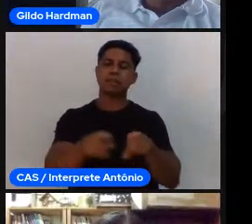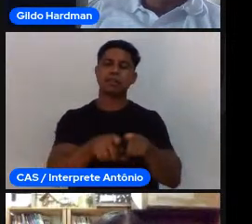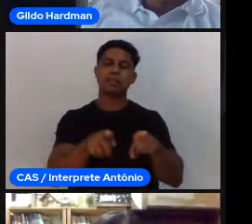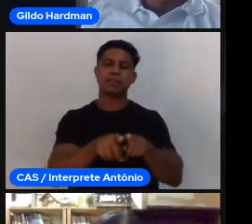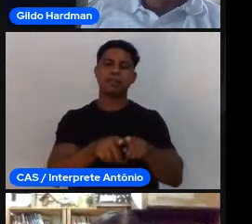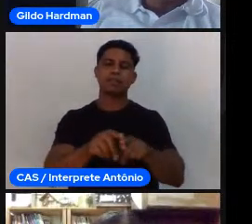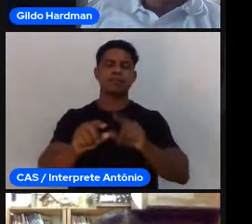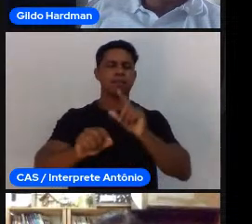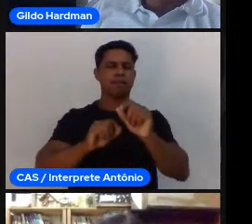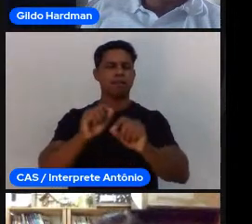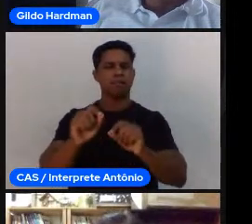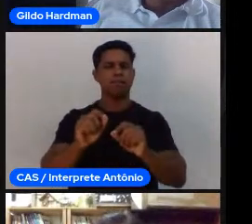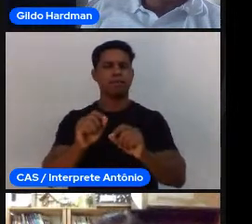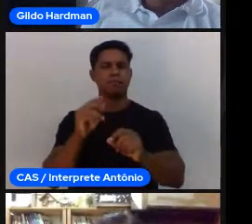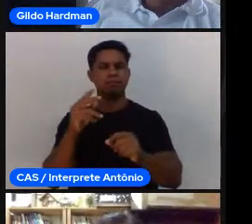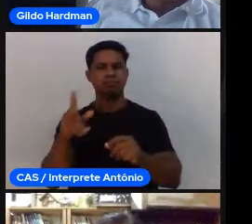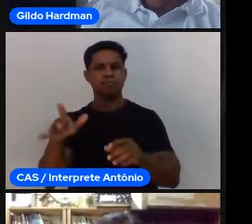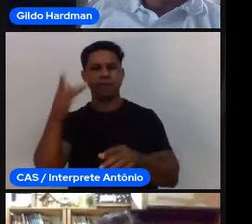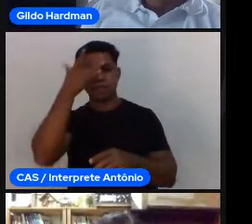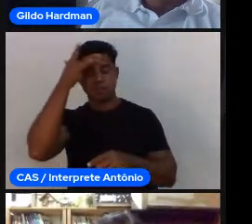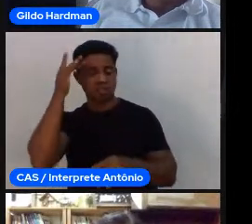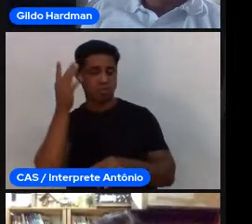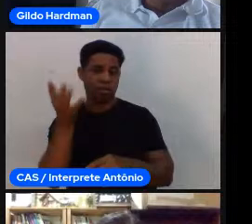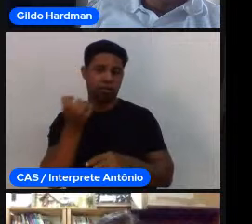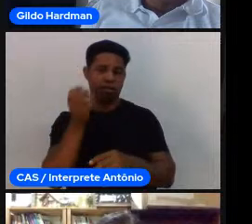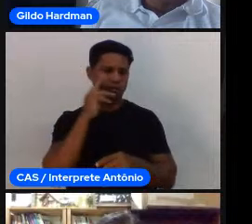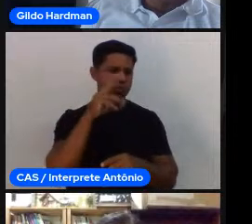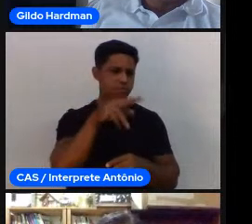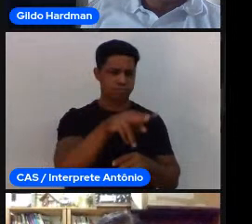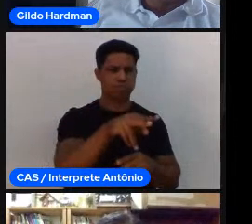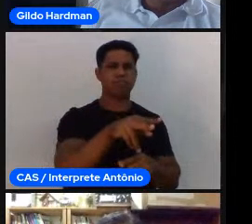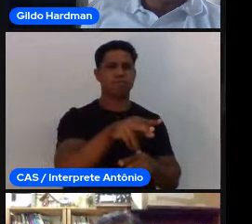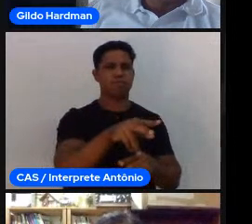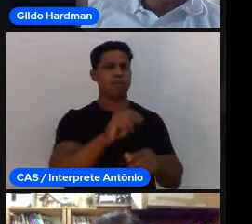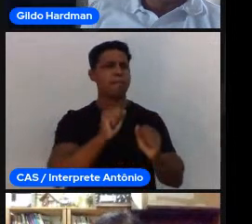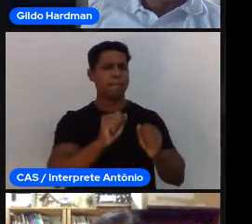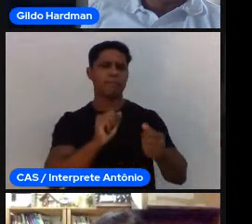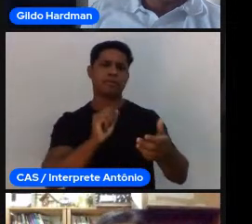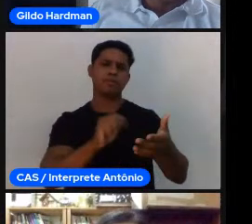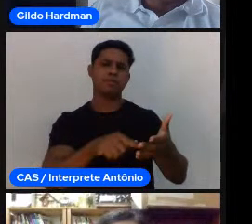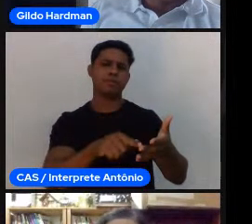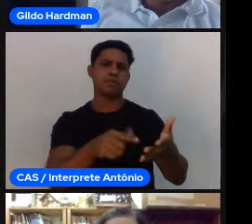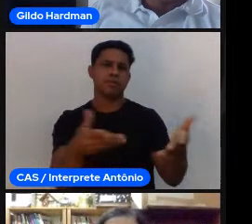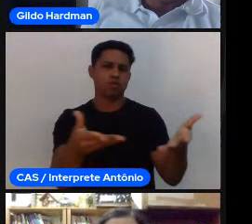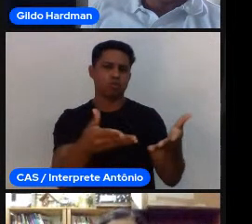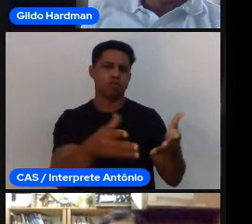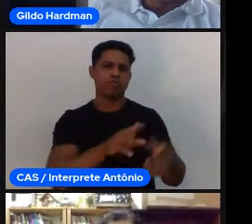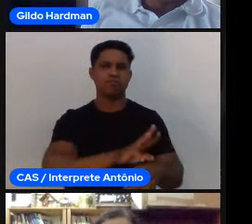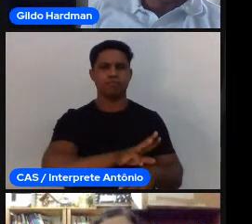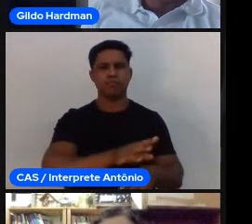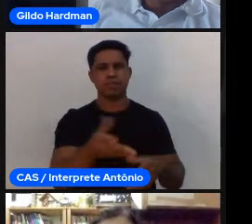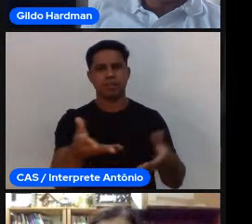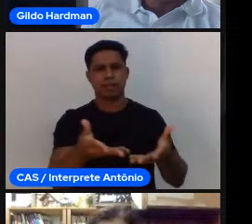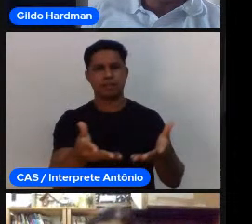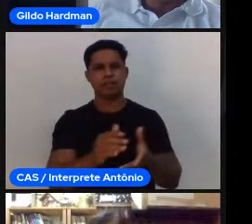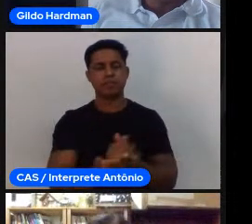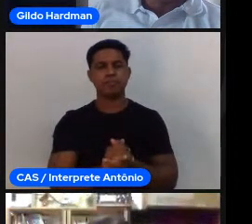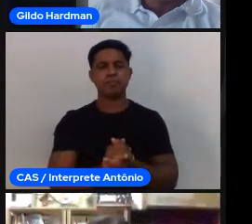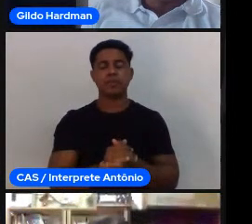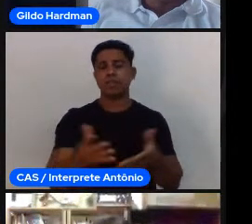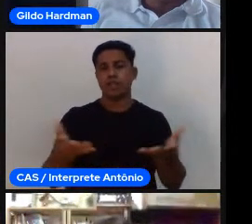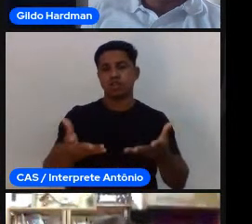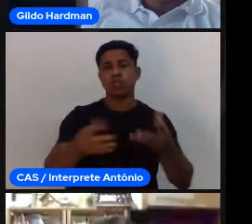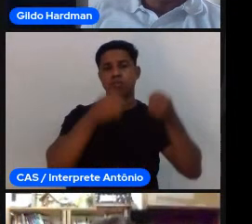editoras, vocês conseguem encontrar esses livros. Tudo que eu vou falar hoje é sustentado no trabalho de muita